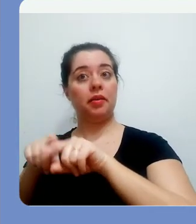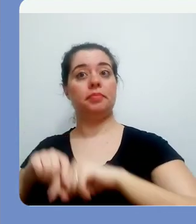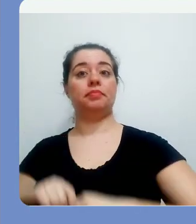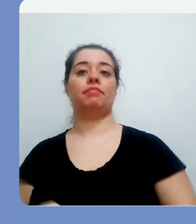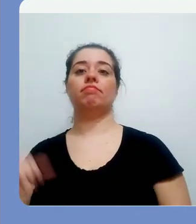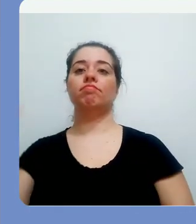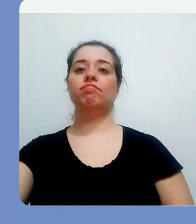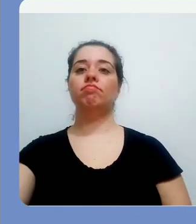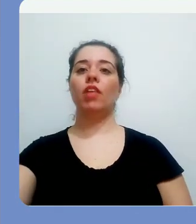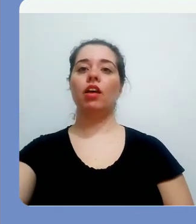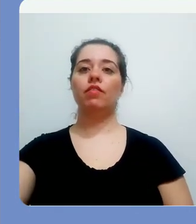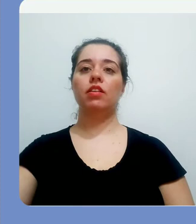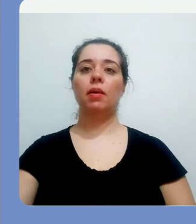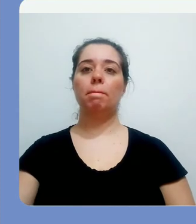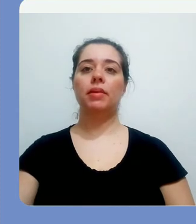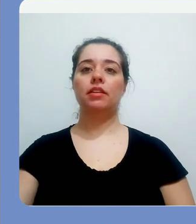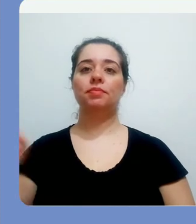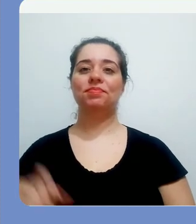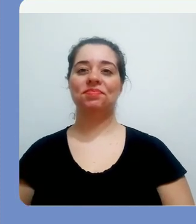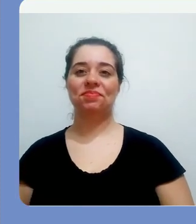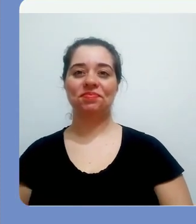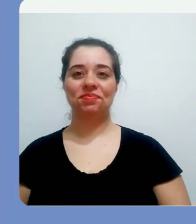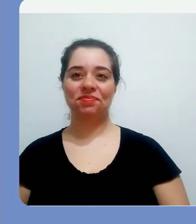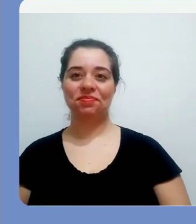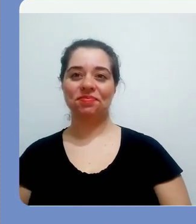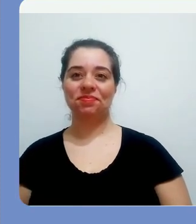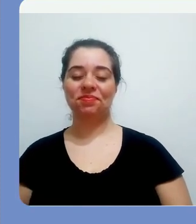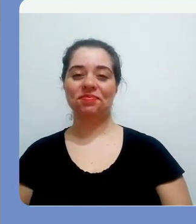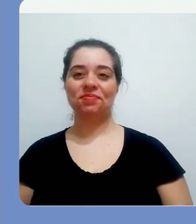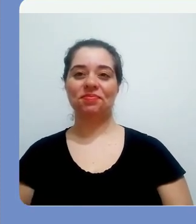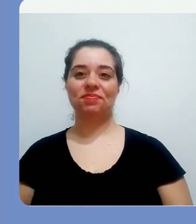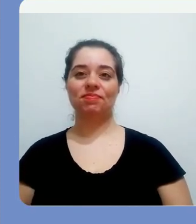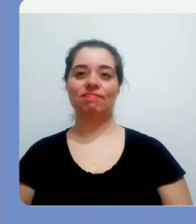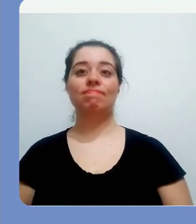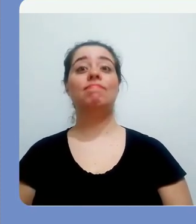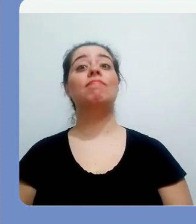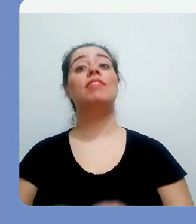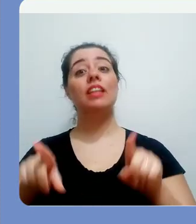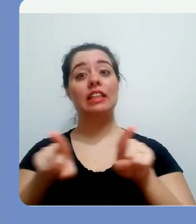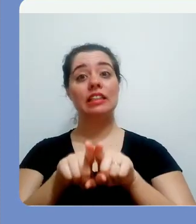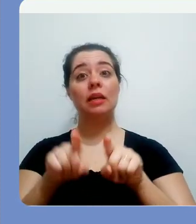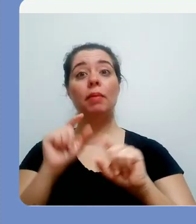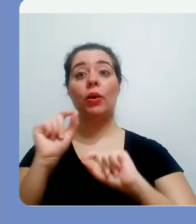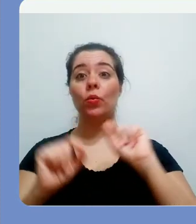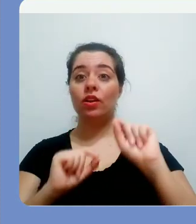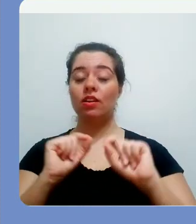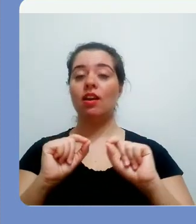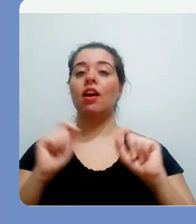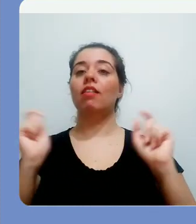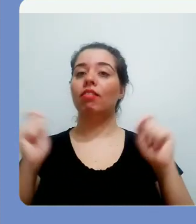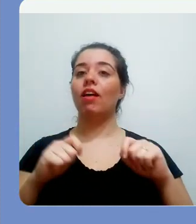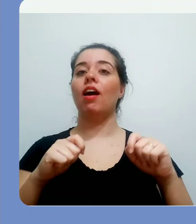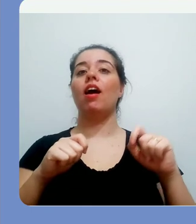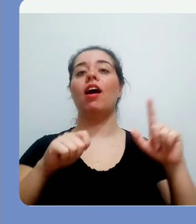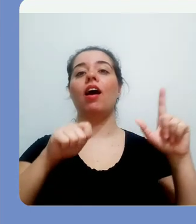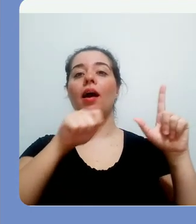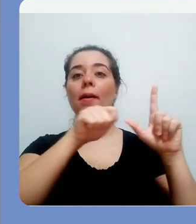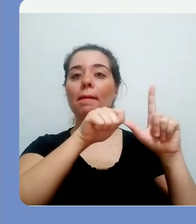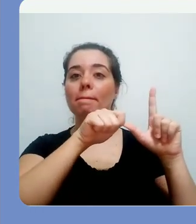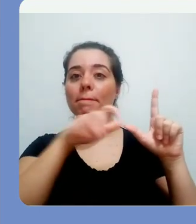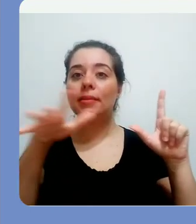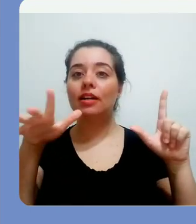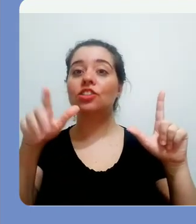conceder a este usuário, você deve clicar em enviar. Uma outra opção é